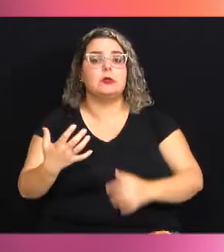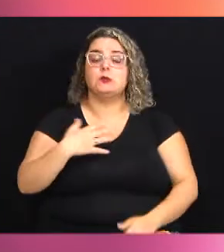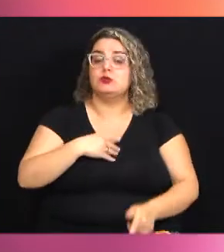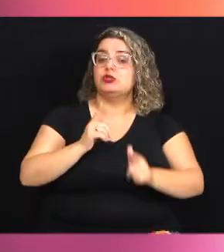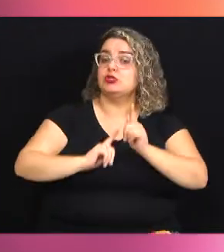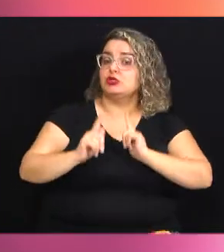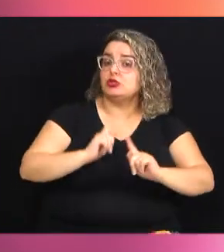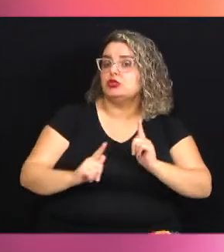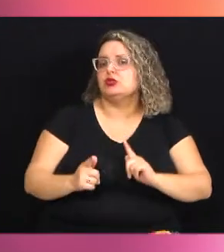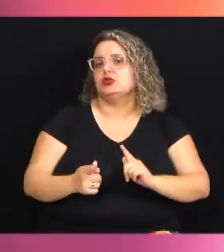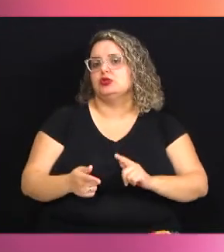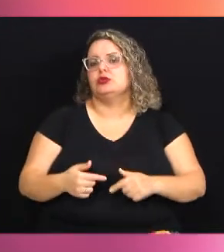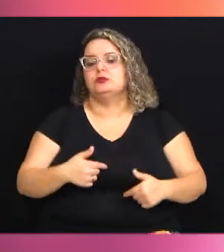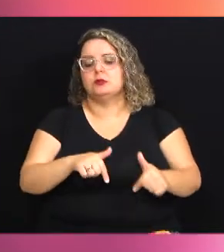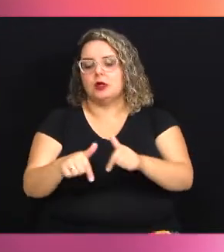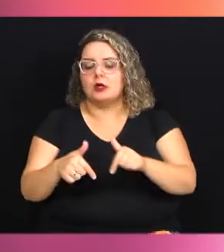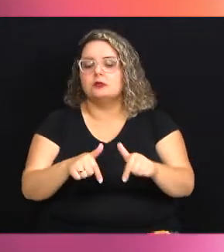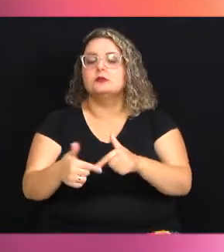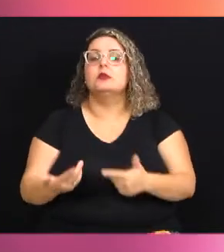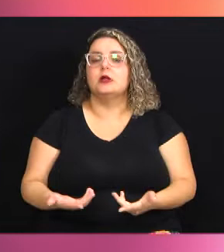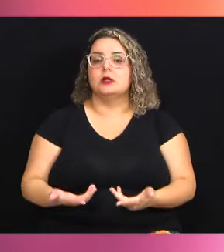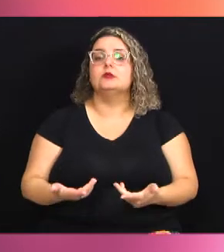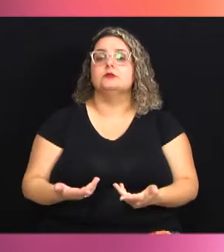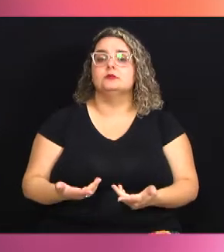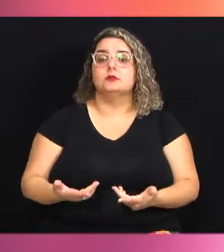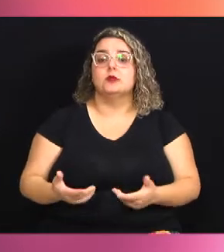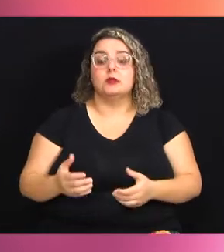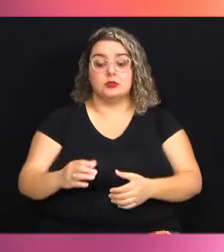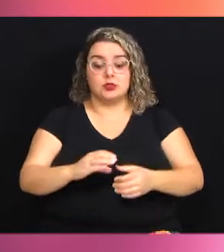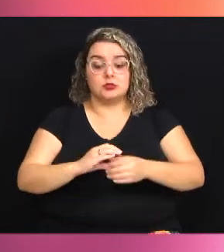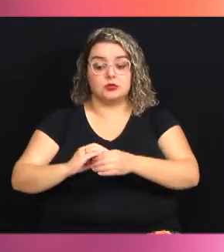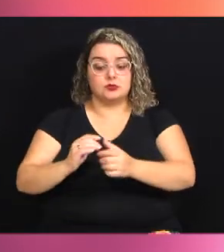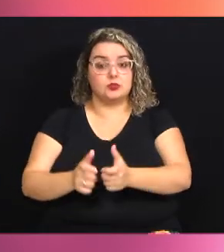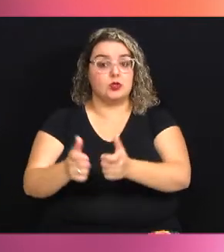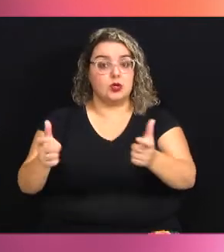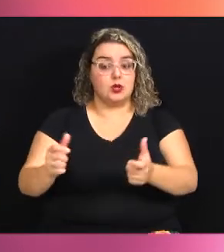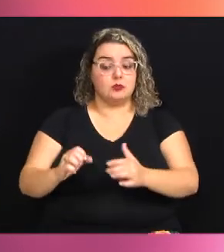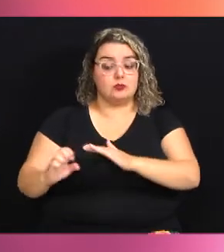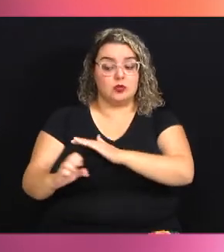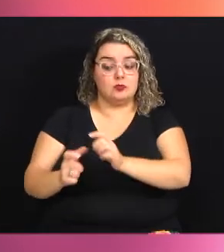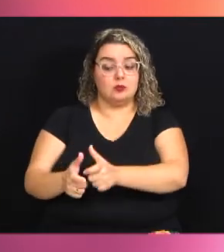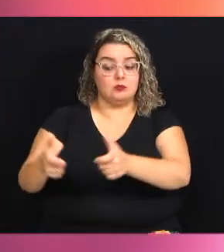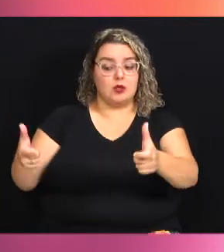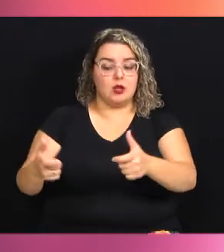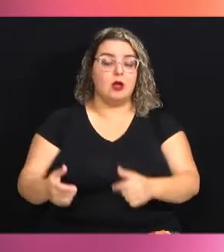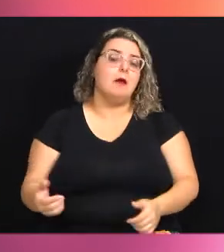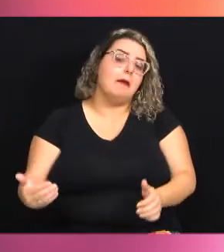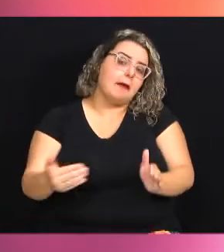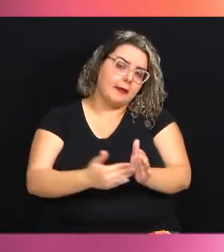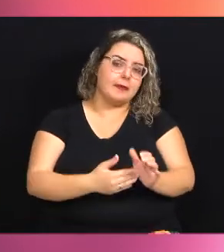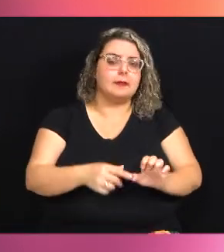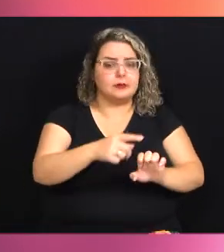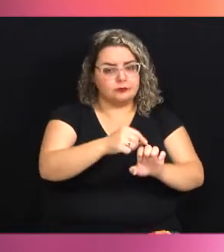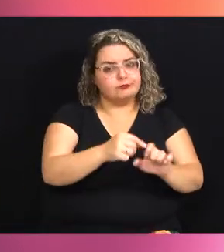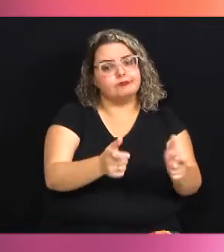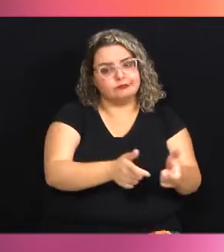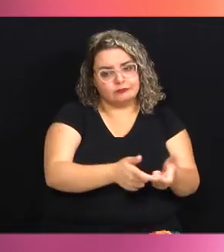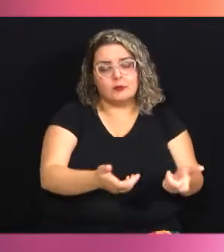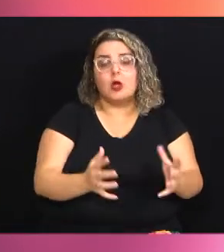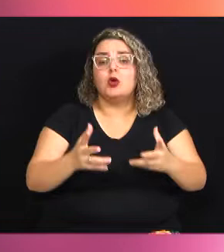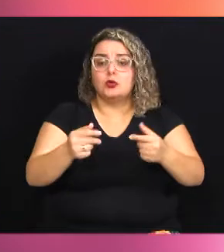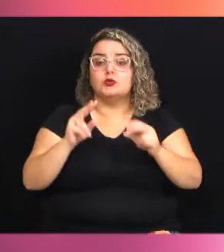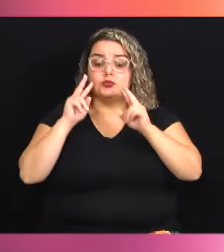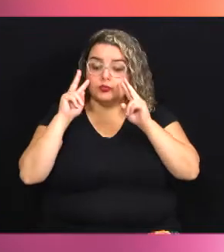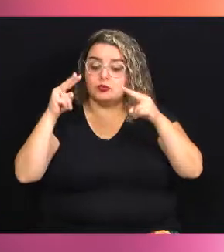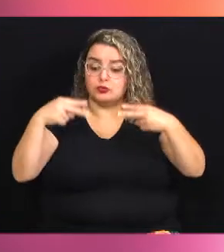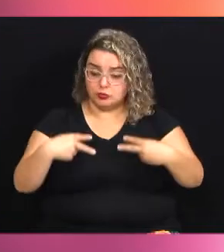gestão e operação. Das grandes corporações aos pequenos empreendedores, todos se viram e ainda